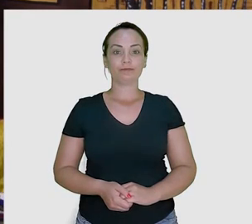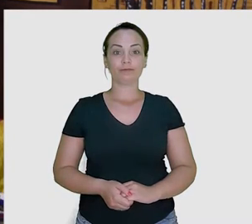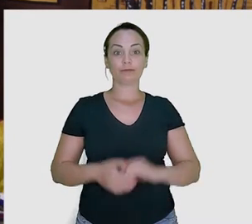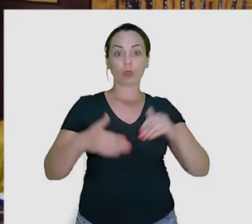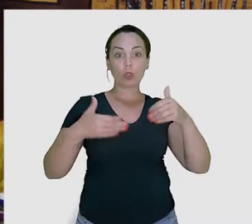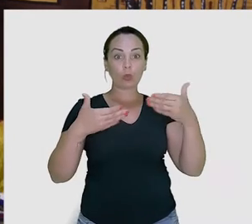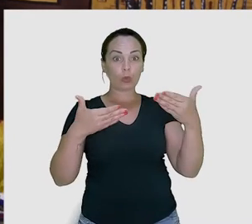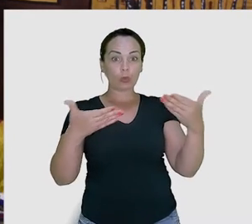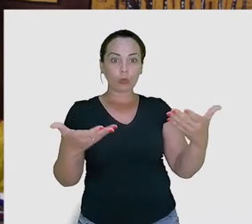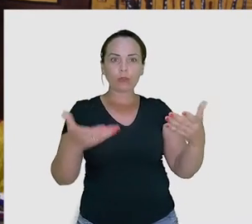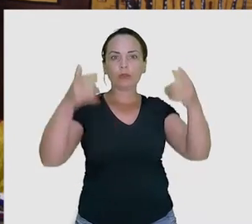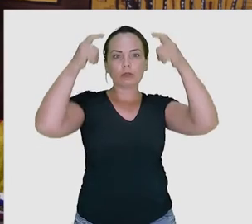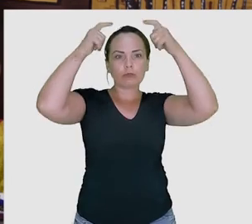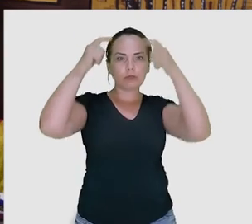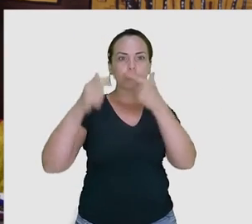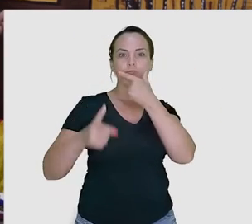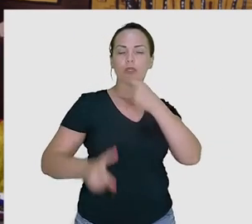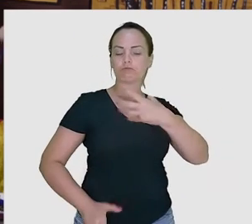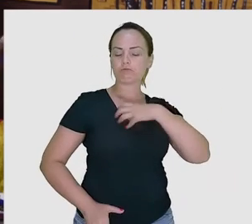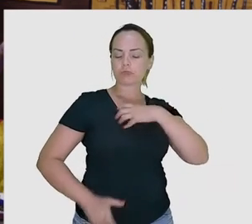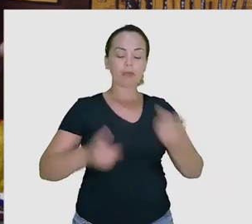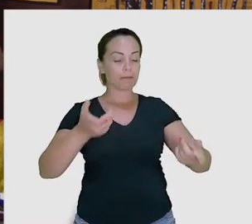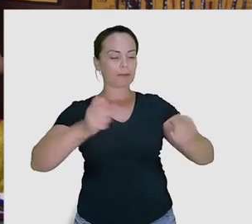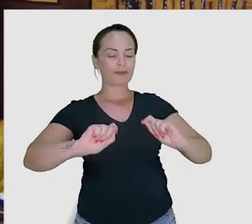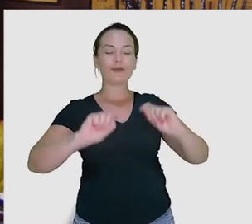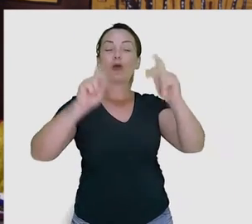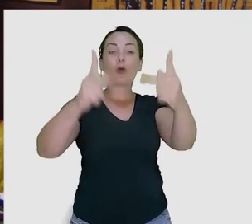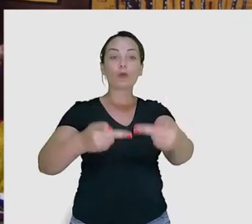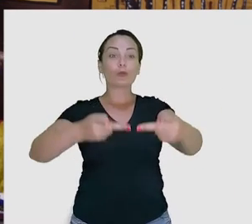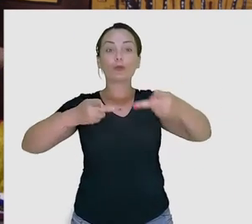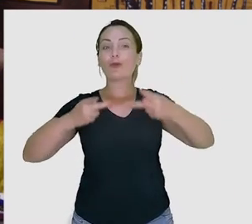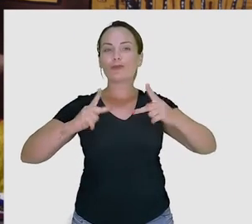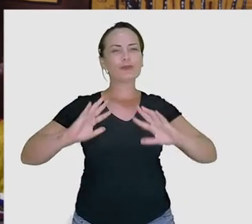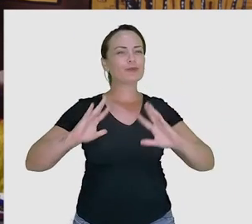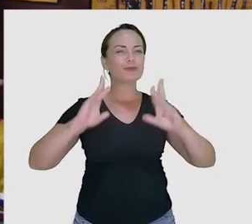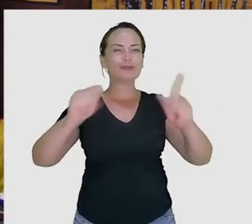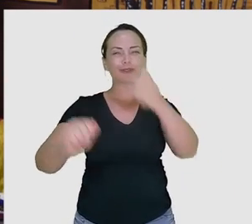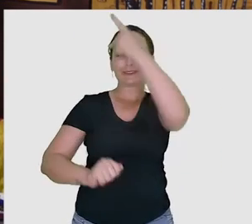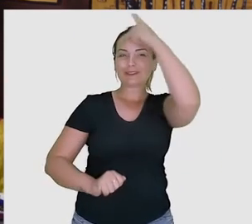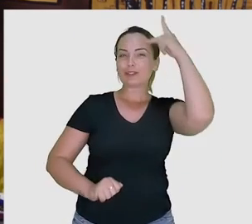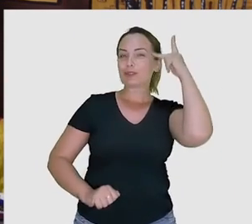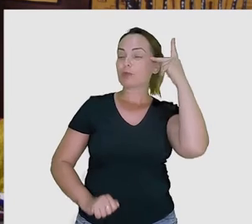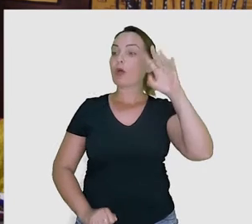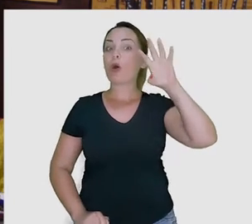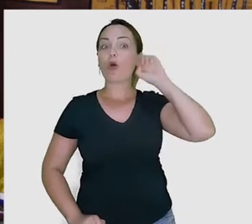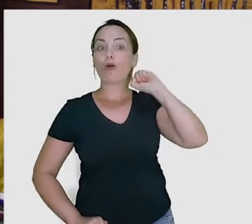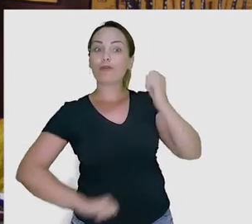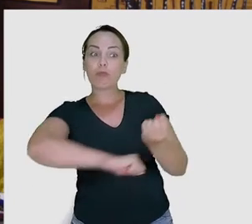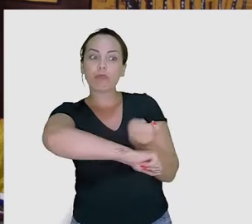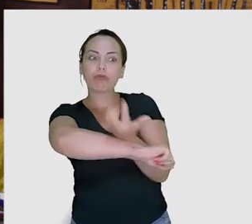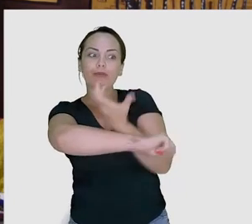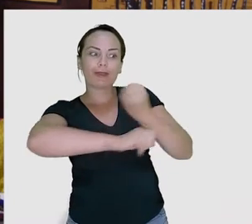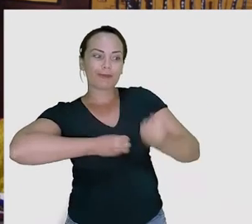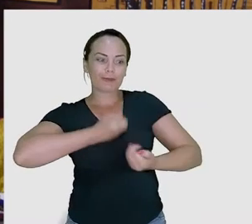E quando o rei se sentiu, enfim, preparado, convidou todo o reino para ouvir os versos